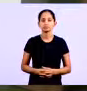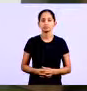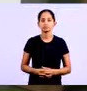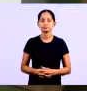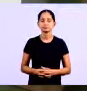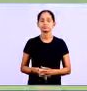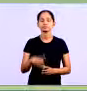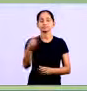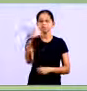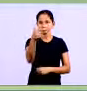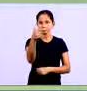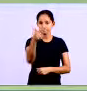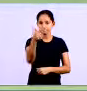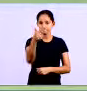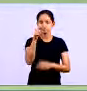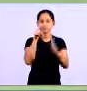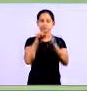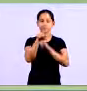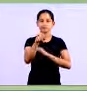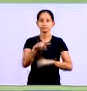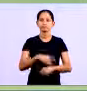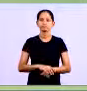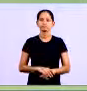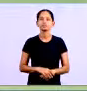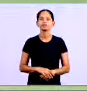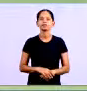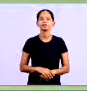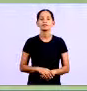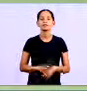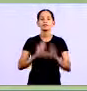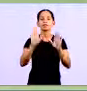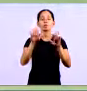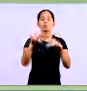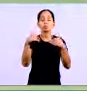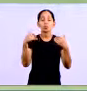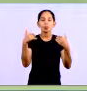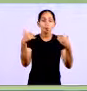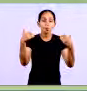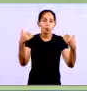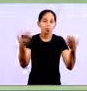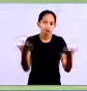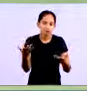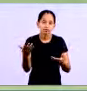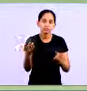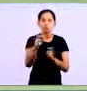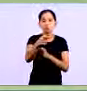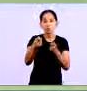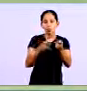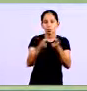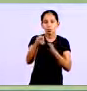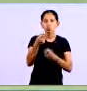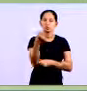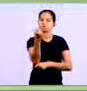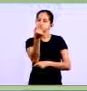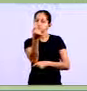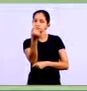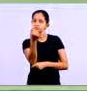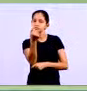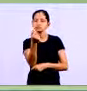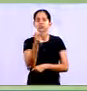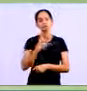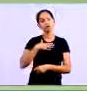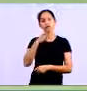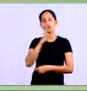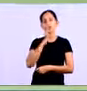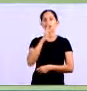Questão 2 Cite os controles Cite 3 controles financeiros Eu coloquei 5